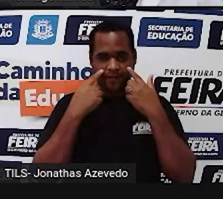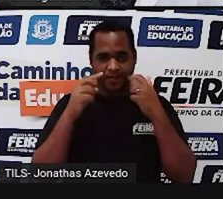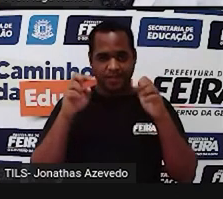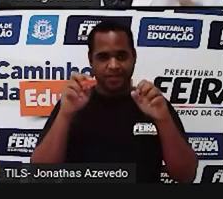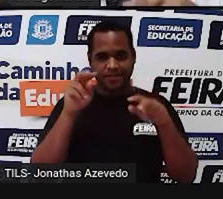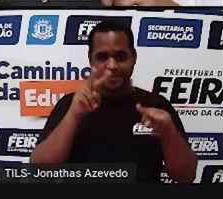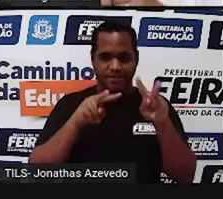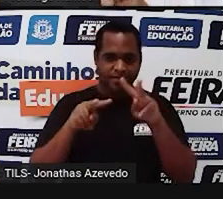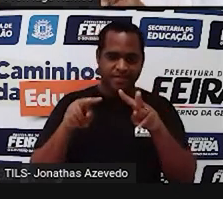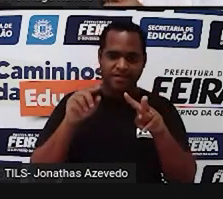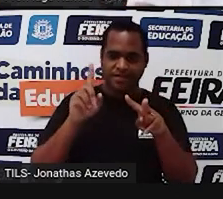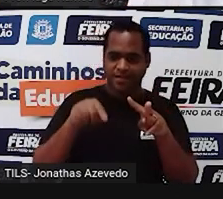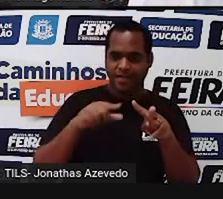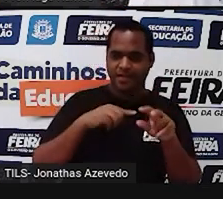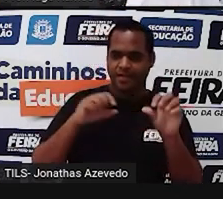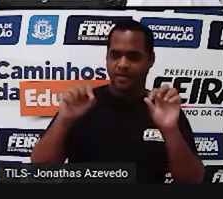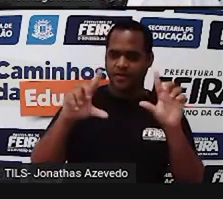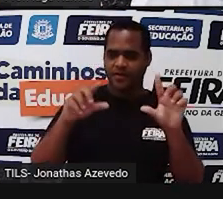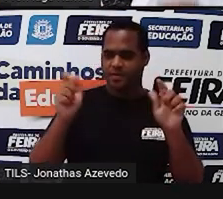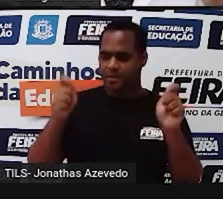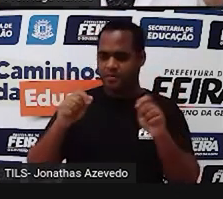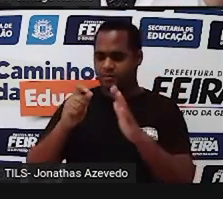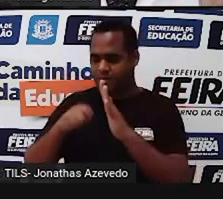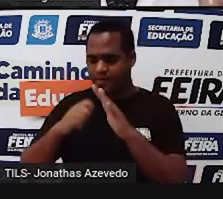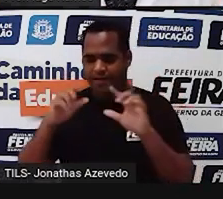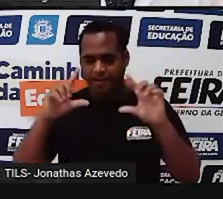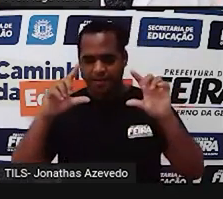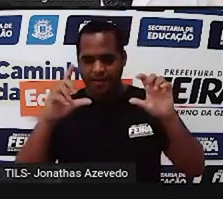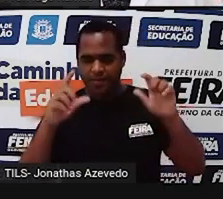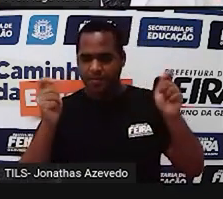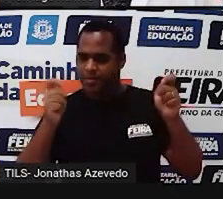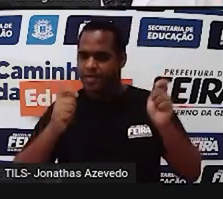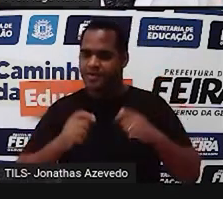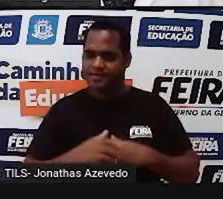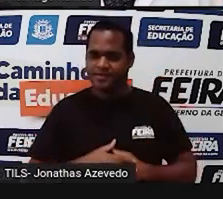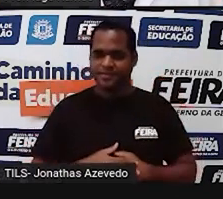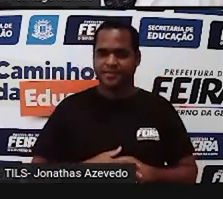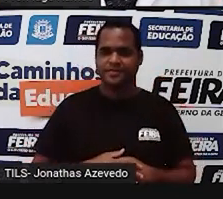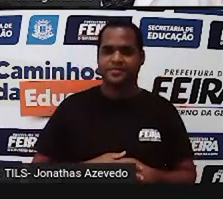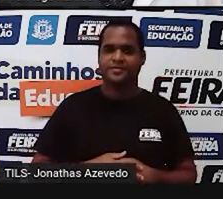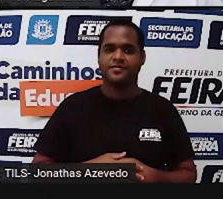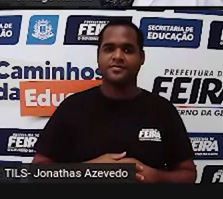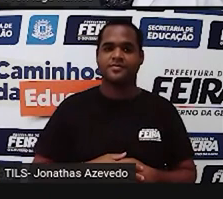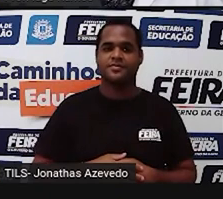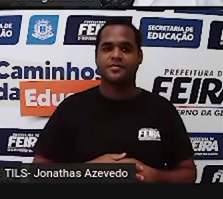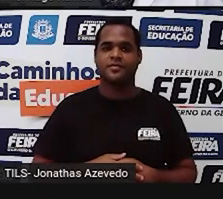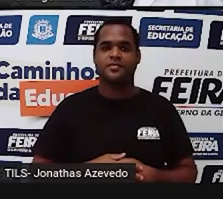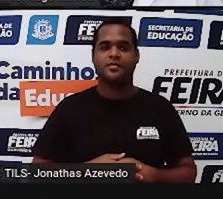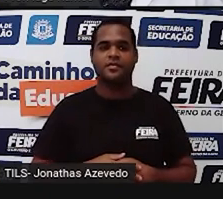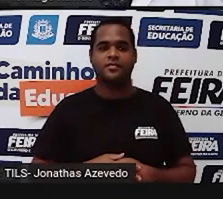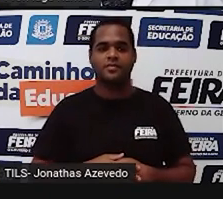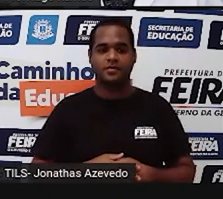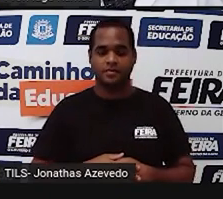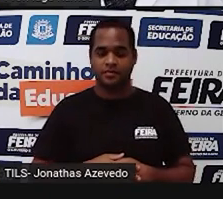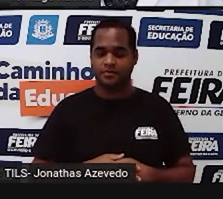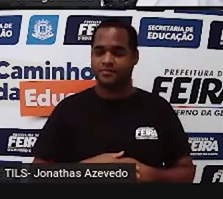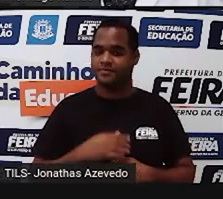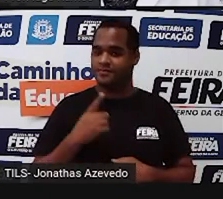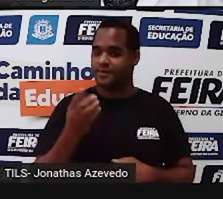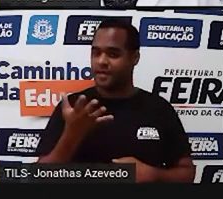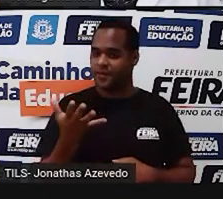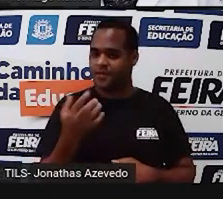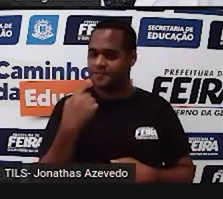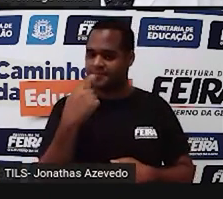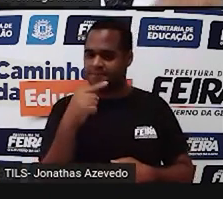pela TV, você pode pegar um celular com câmera e fazer uma foto, agorinha, enquanto eu estou falando, e se você